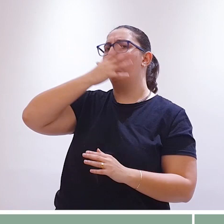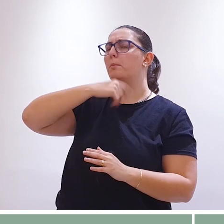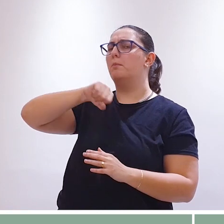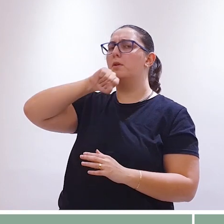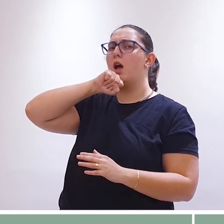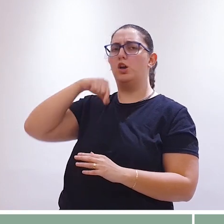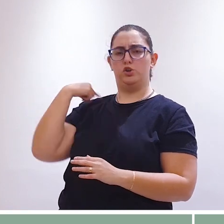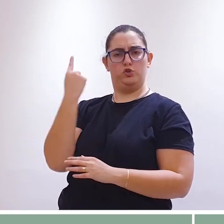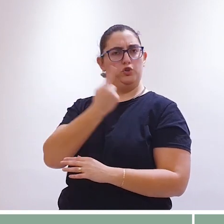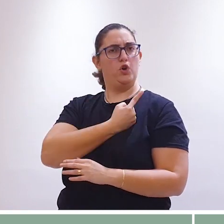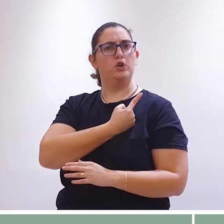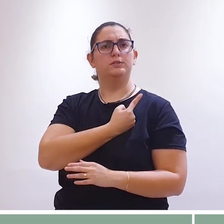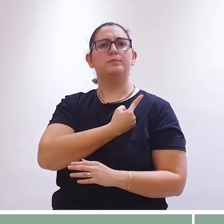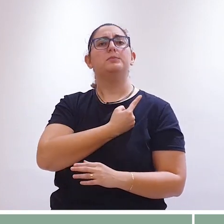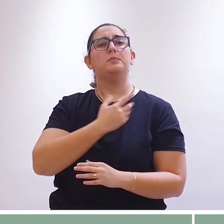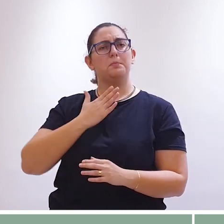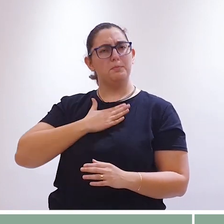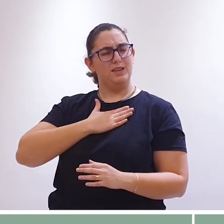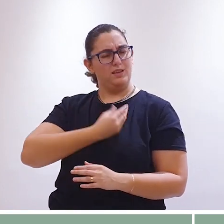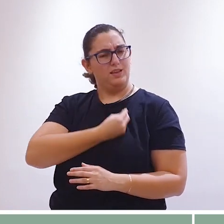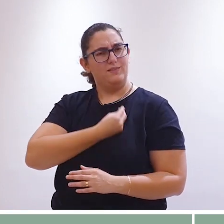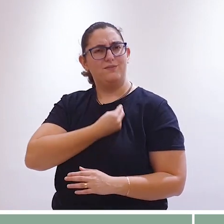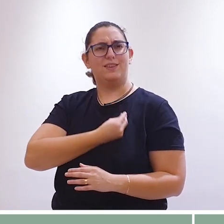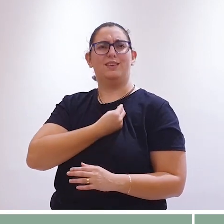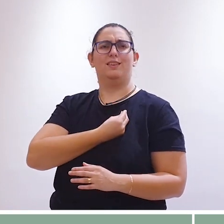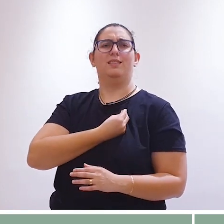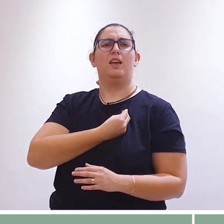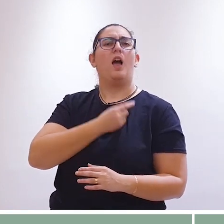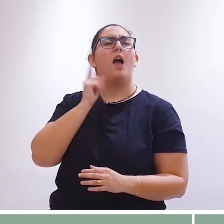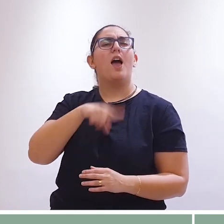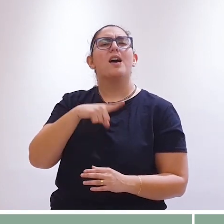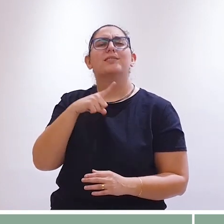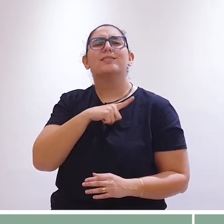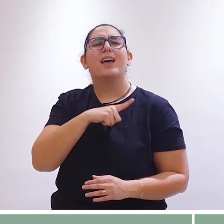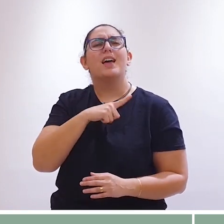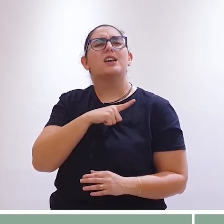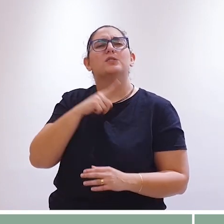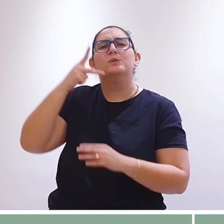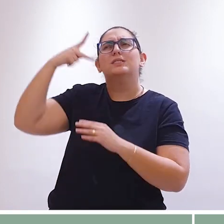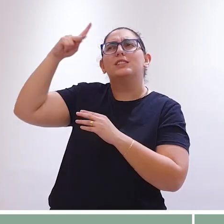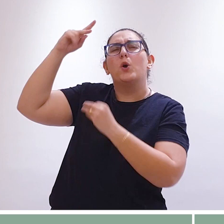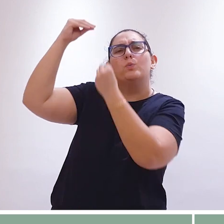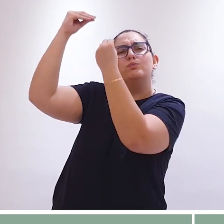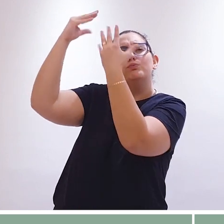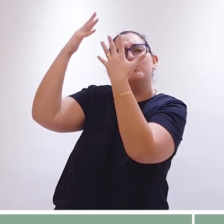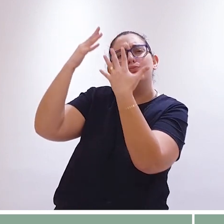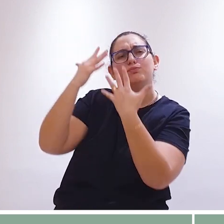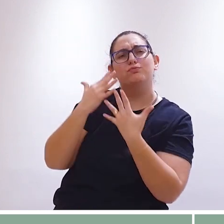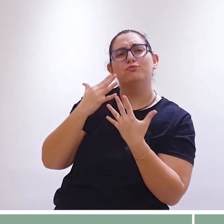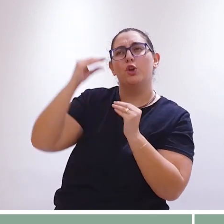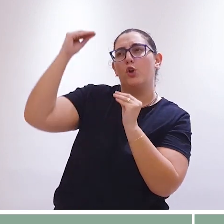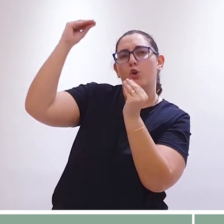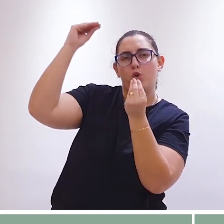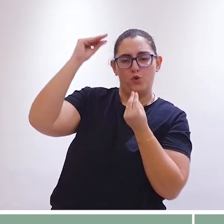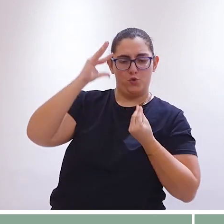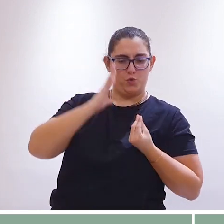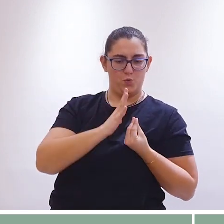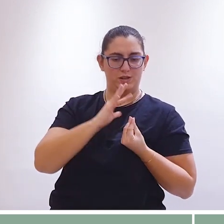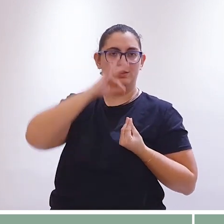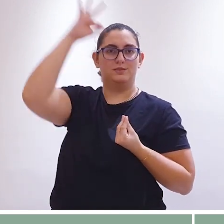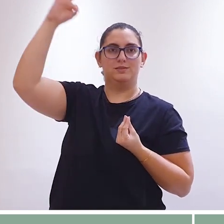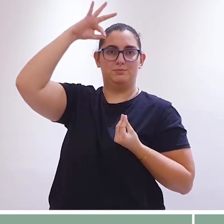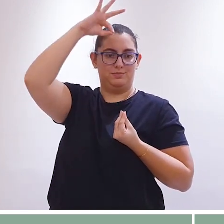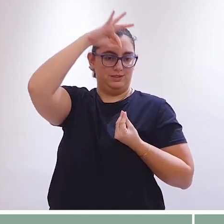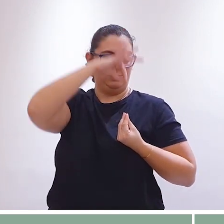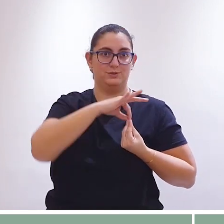Senhor Deus, nosso Pai, as cordas da minha vida sejam dedilhadas pelo delicado sopro de vosso